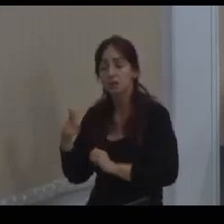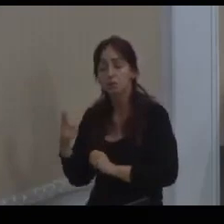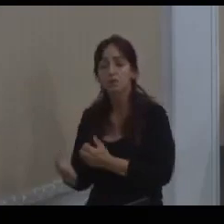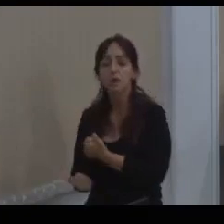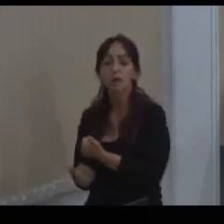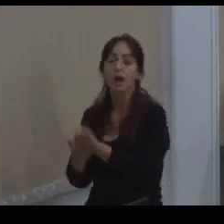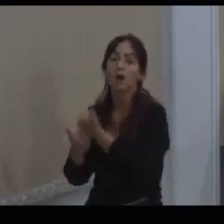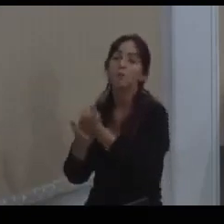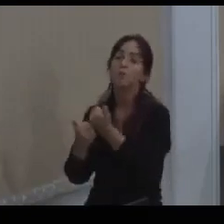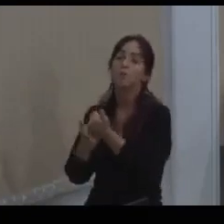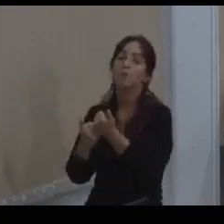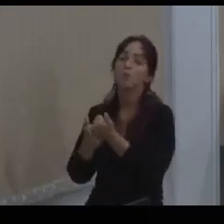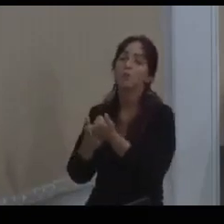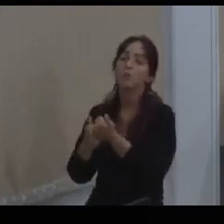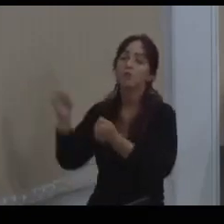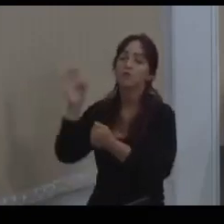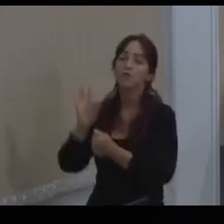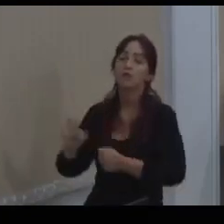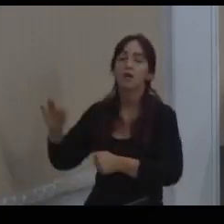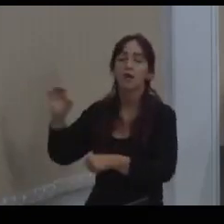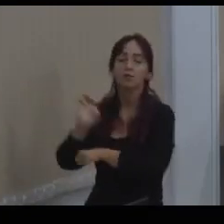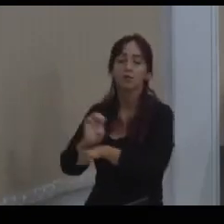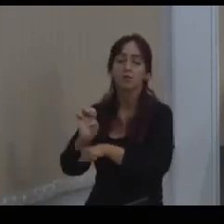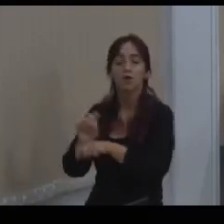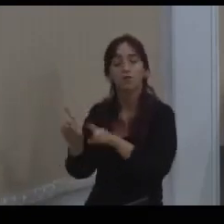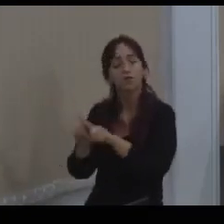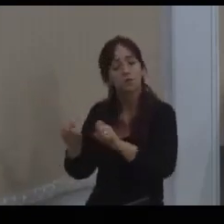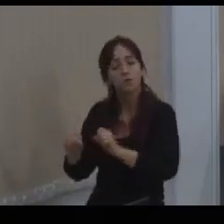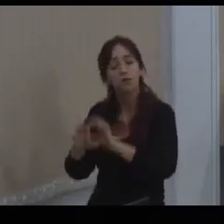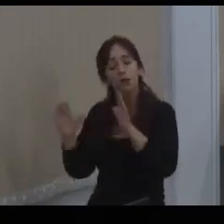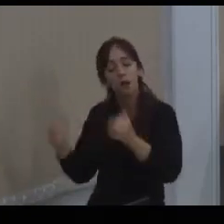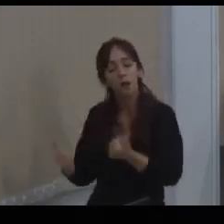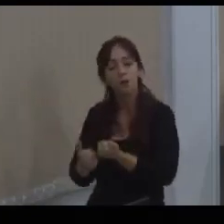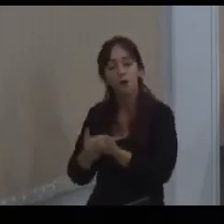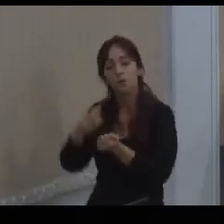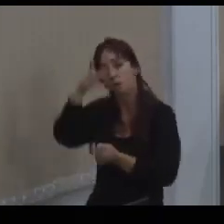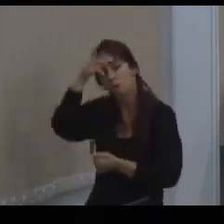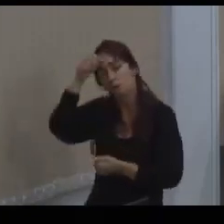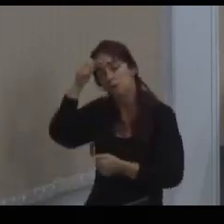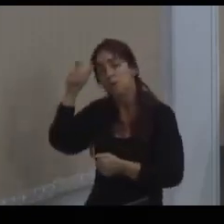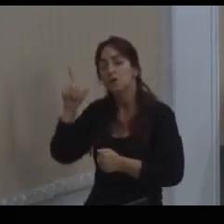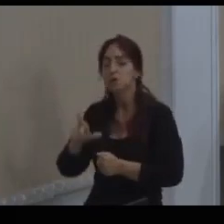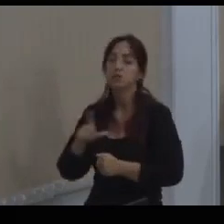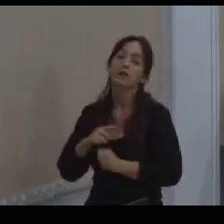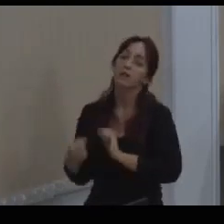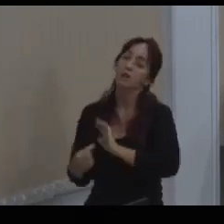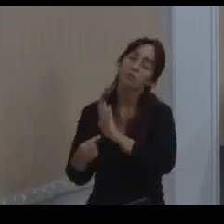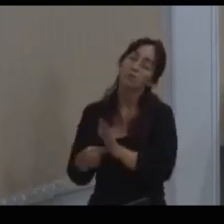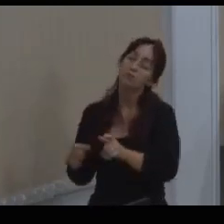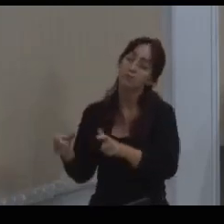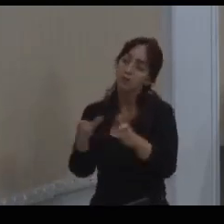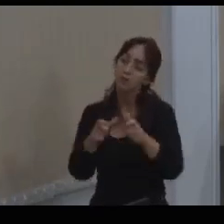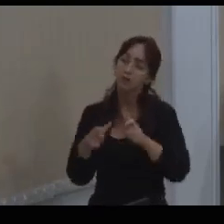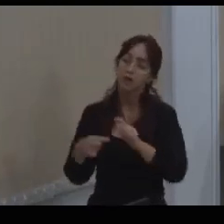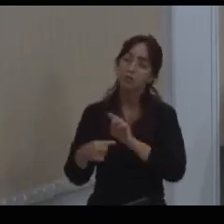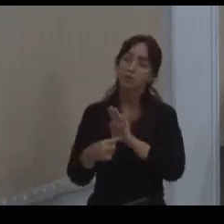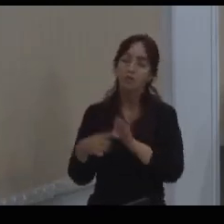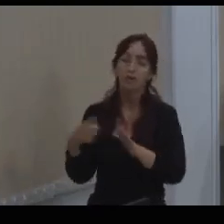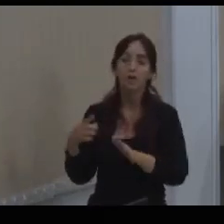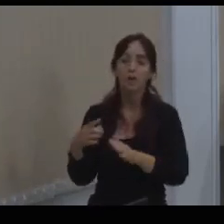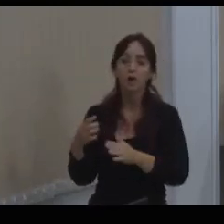estaduais. E, é claro, o municipal que já está colocando seu terreno e aportará recursos para complementar.